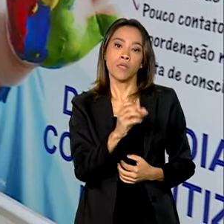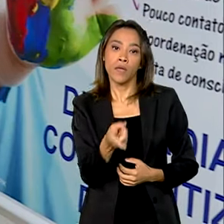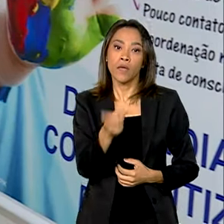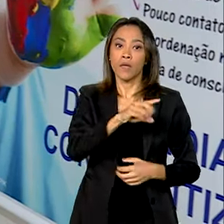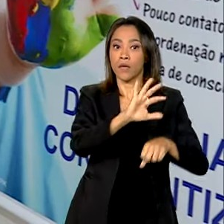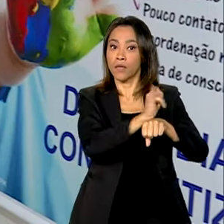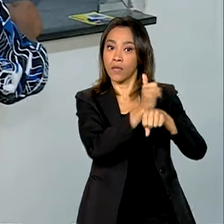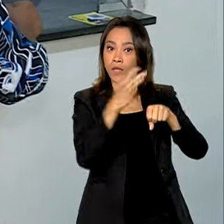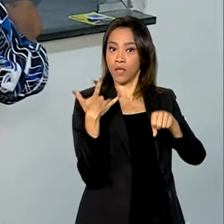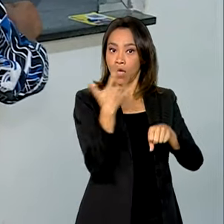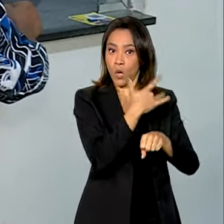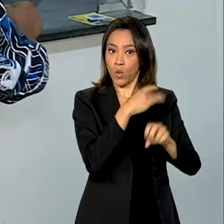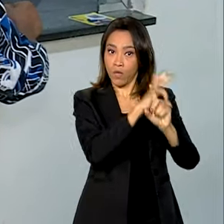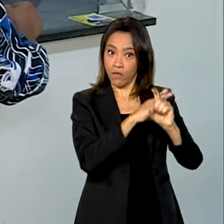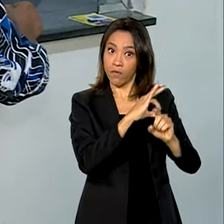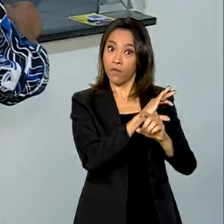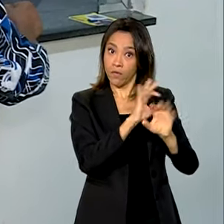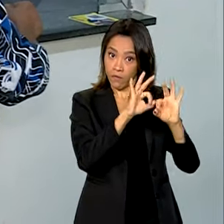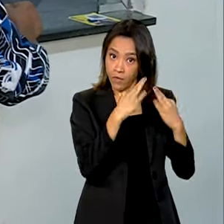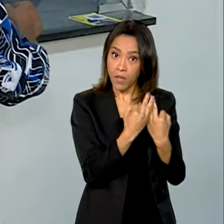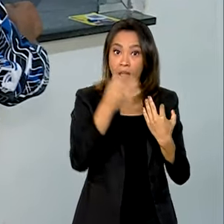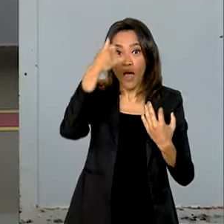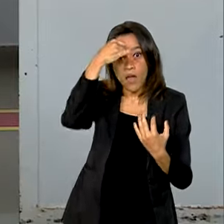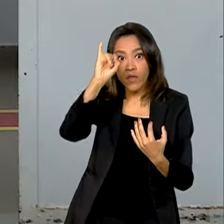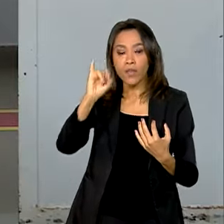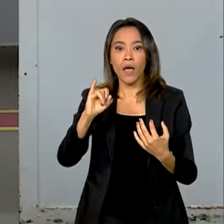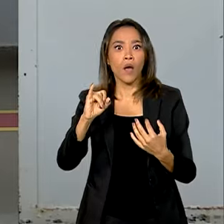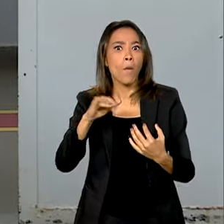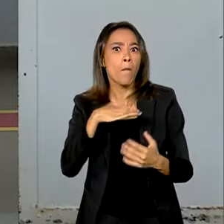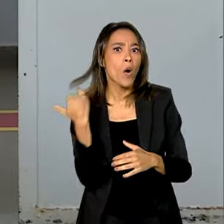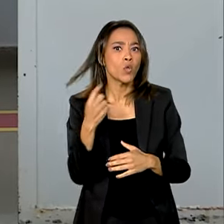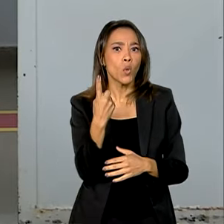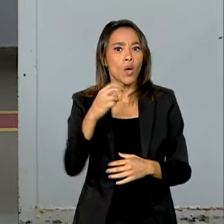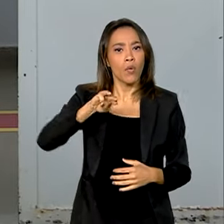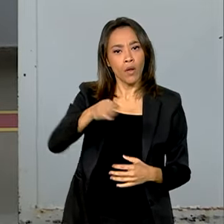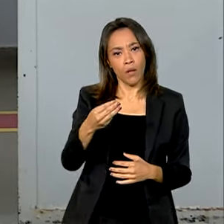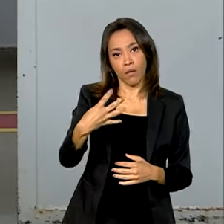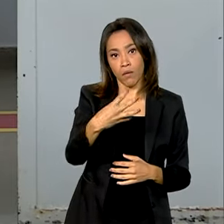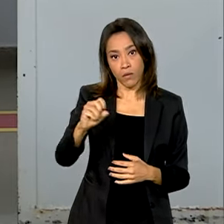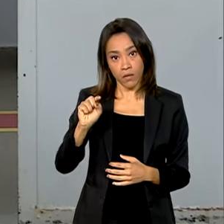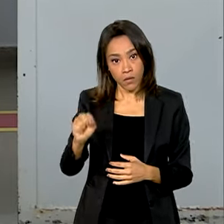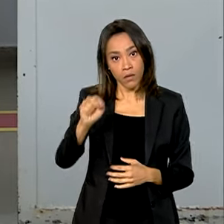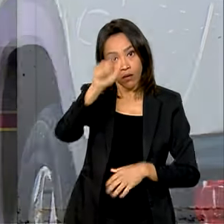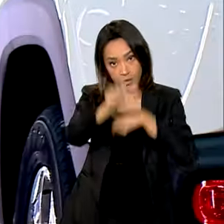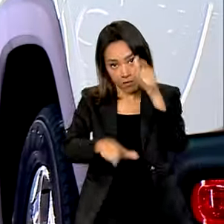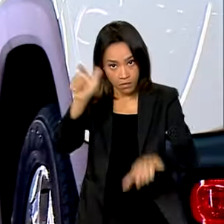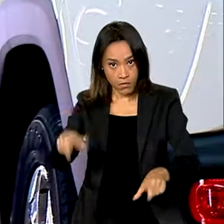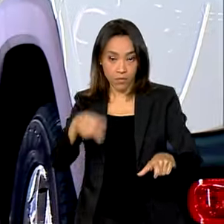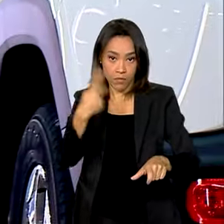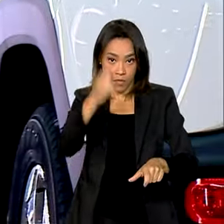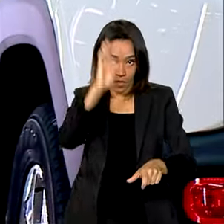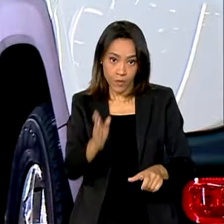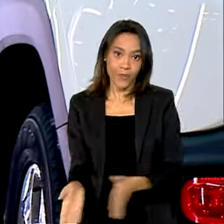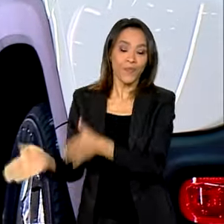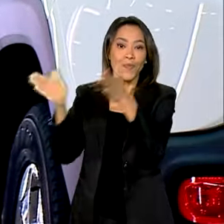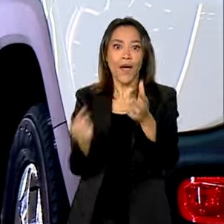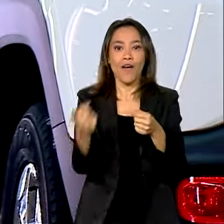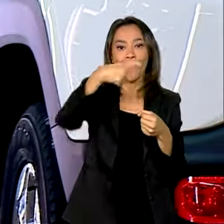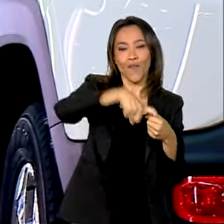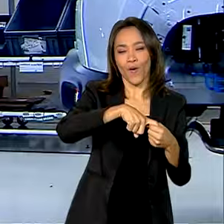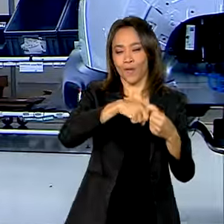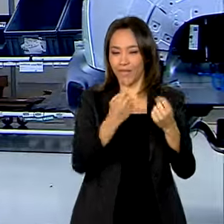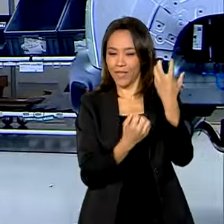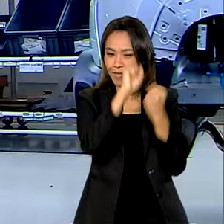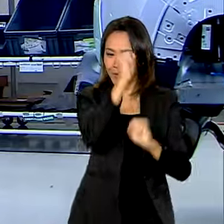Família evitaram a morte de mais de 1 milhão e 400 mil brasileiros. Retomada da indústria automotiva, no